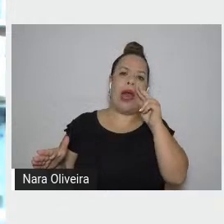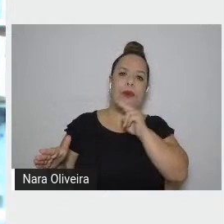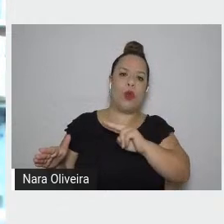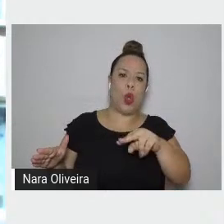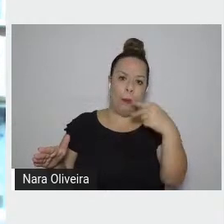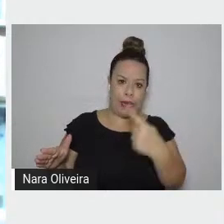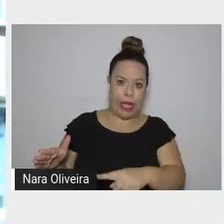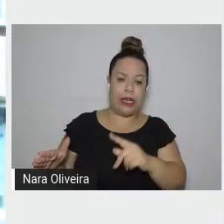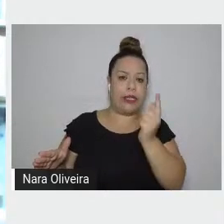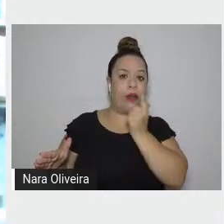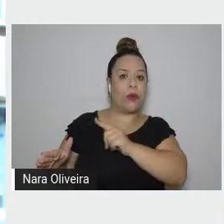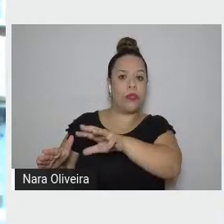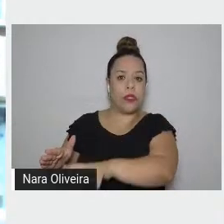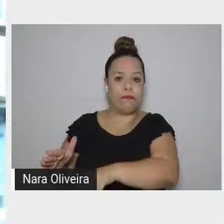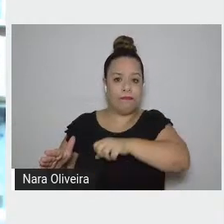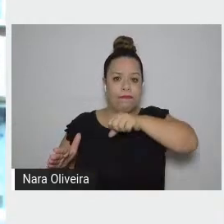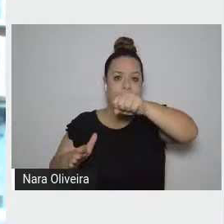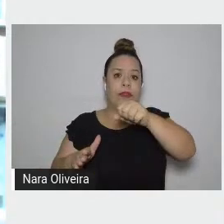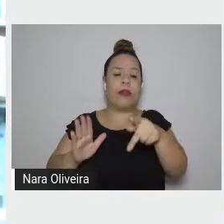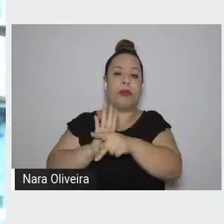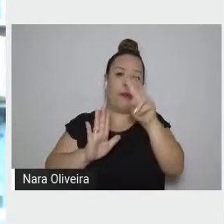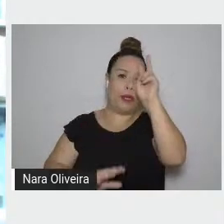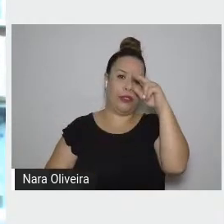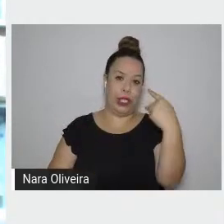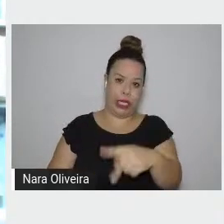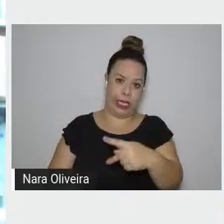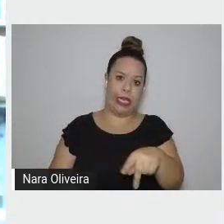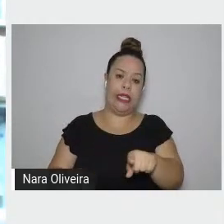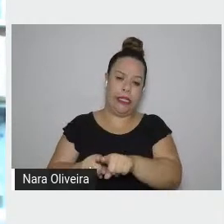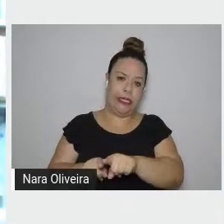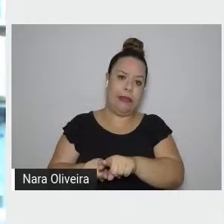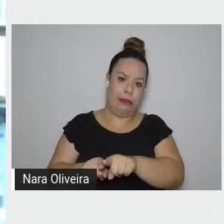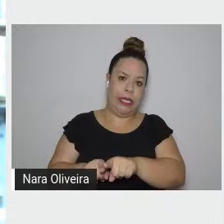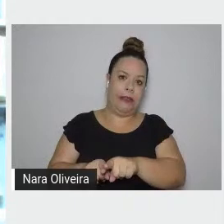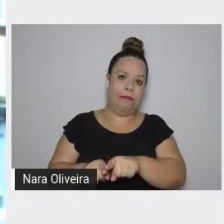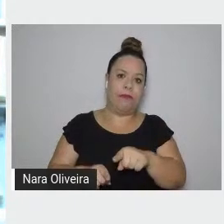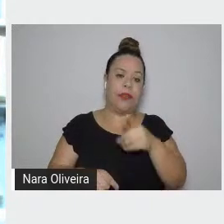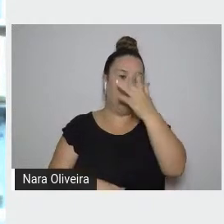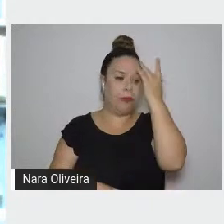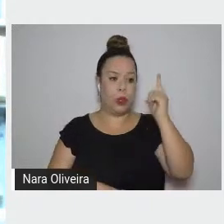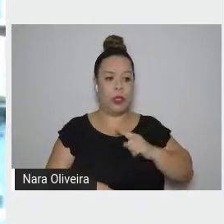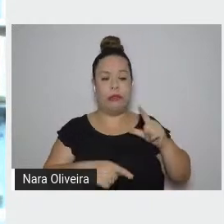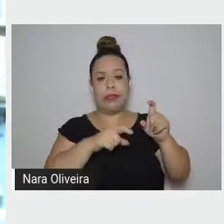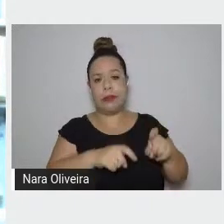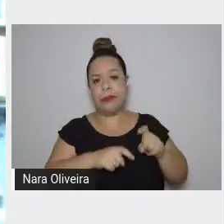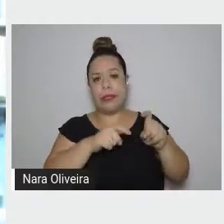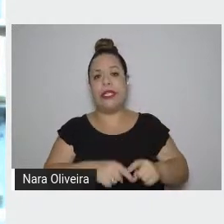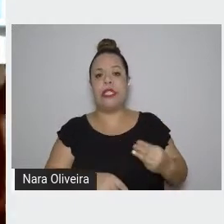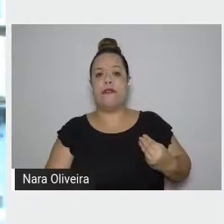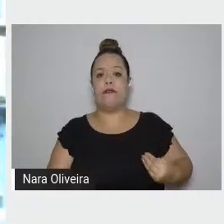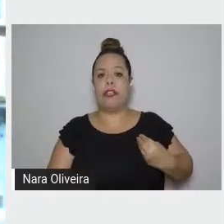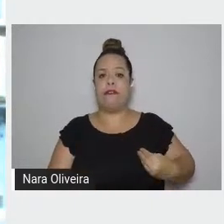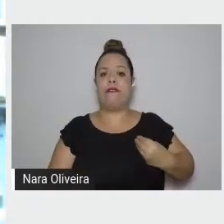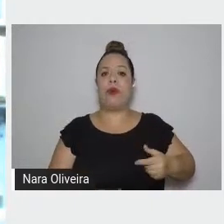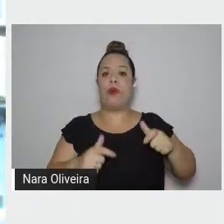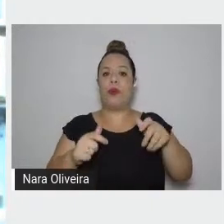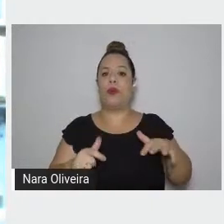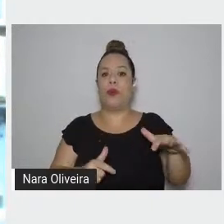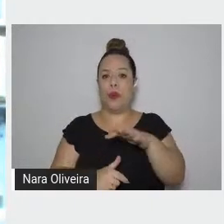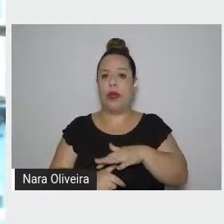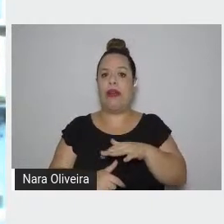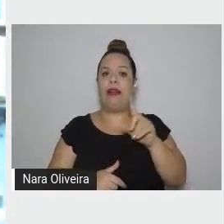e cujos nomes não são lembrados. Então, era Levantado do